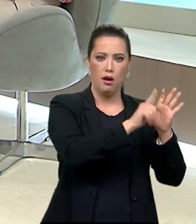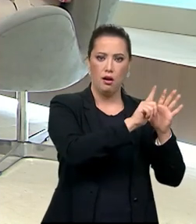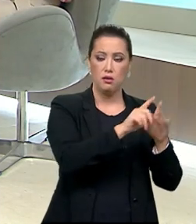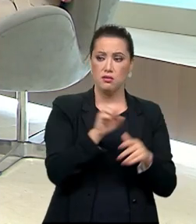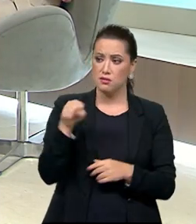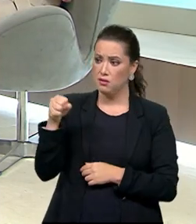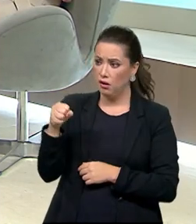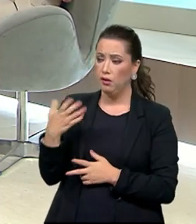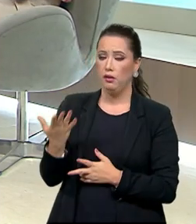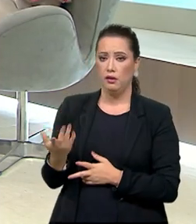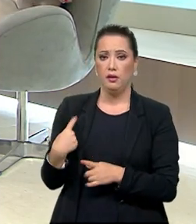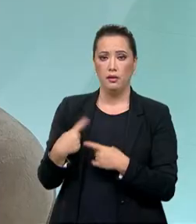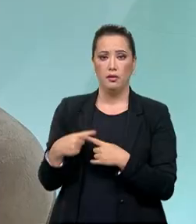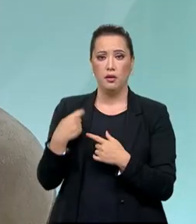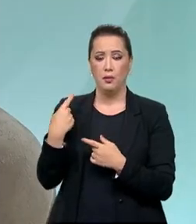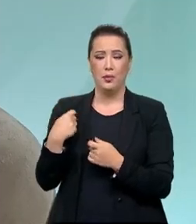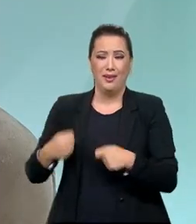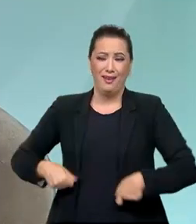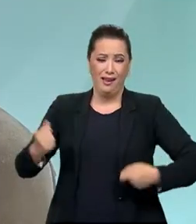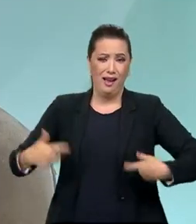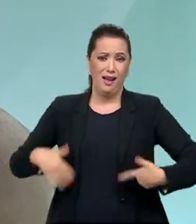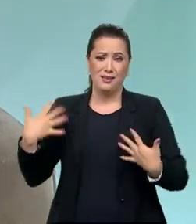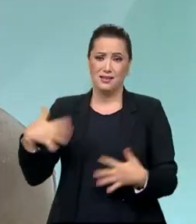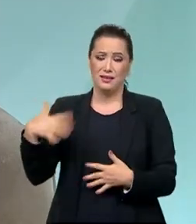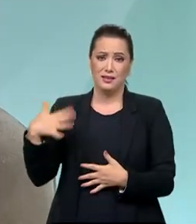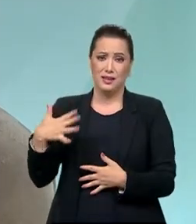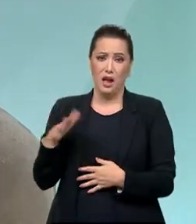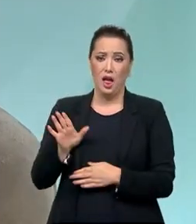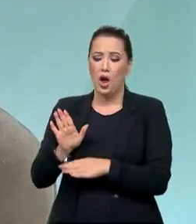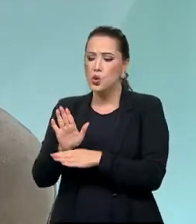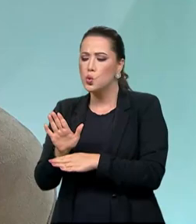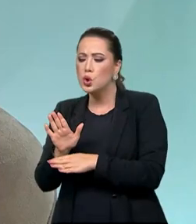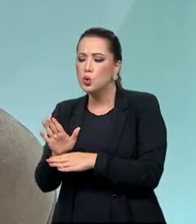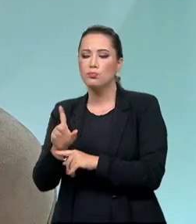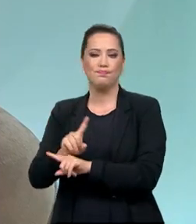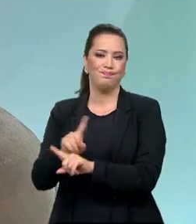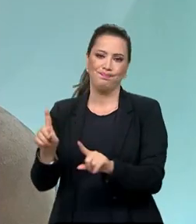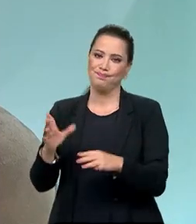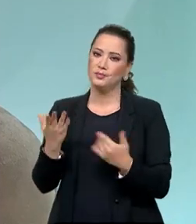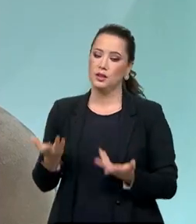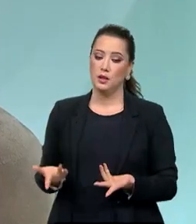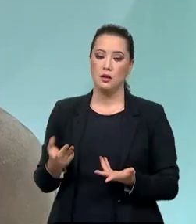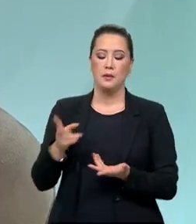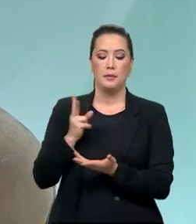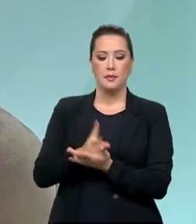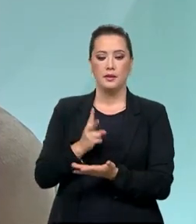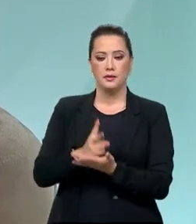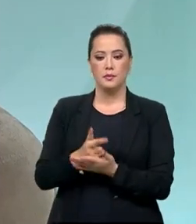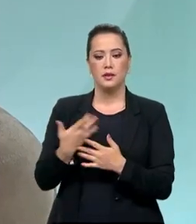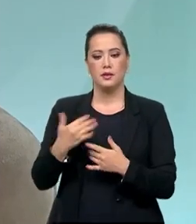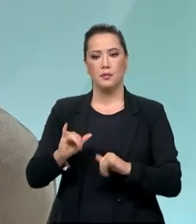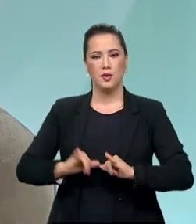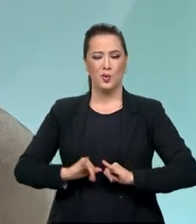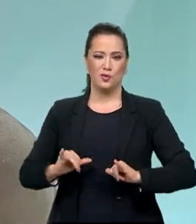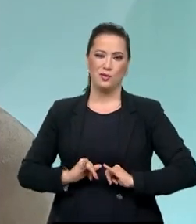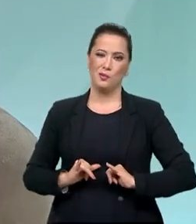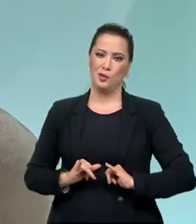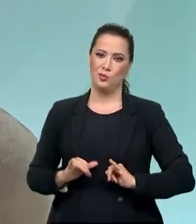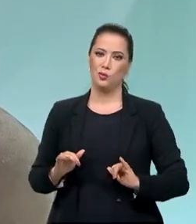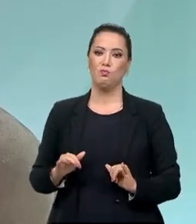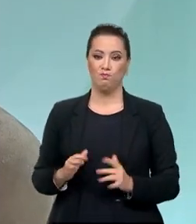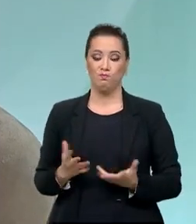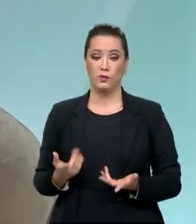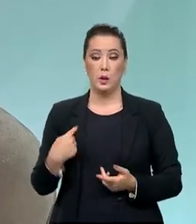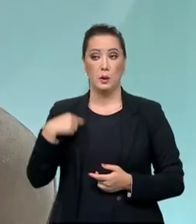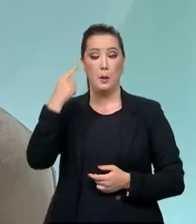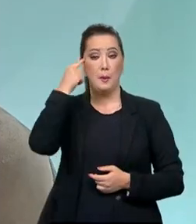manter essa situação, com muito paternalismo e, ao mesmo tempo, com muito sofrimento humano. Então, eu